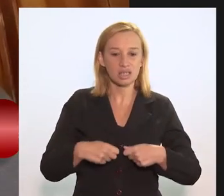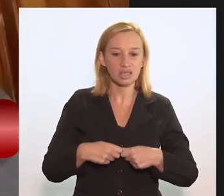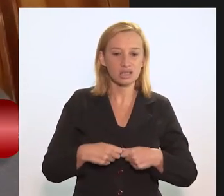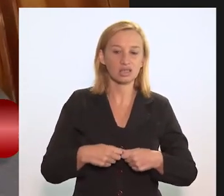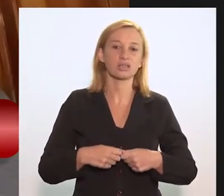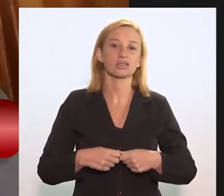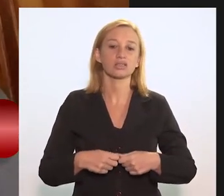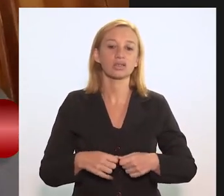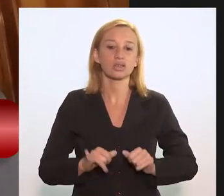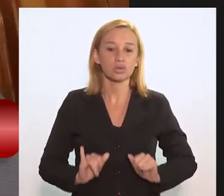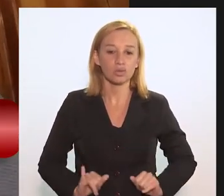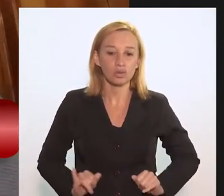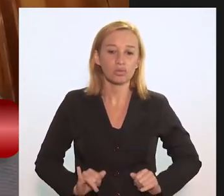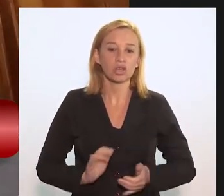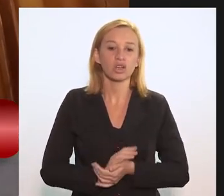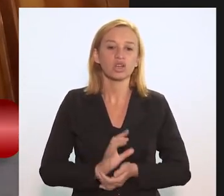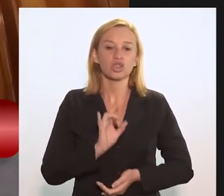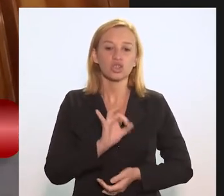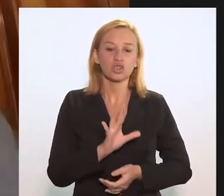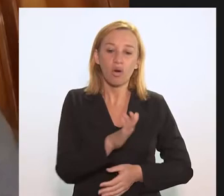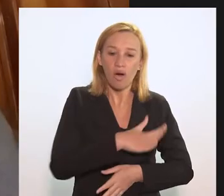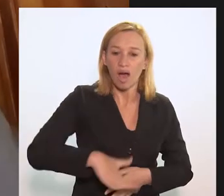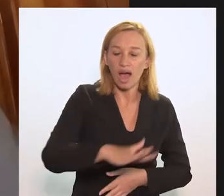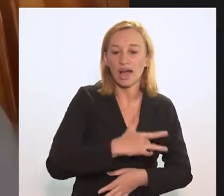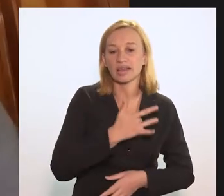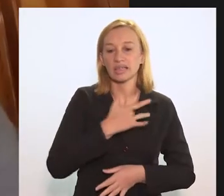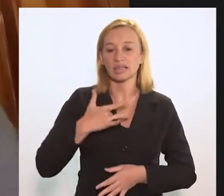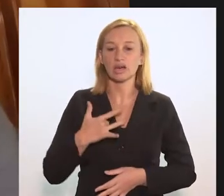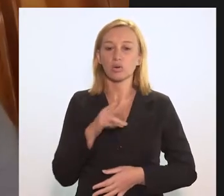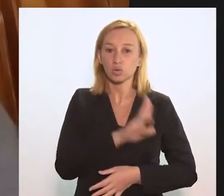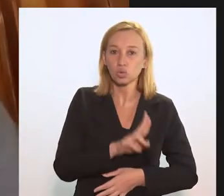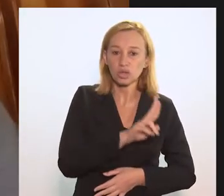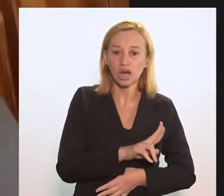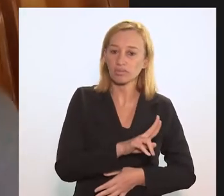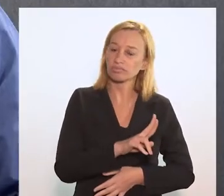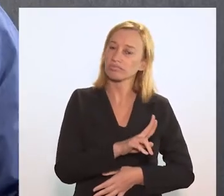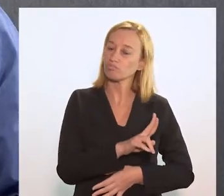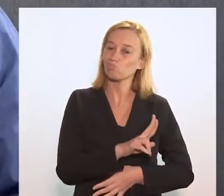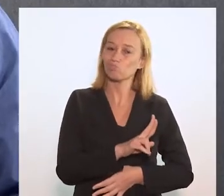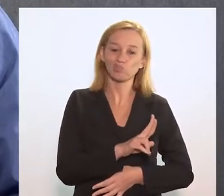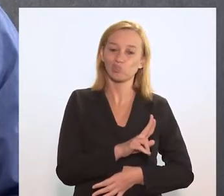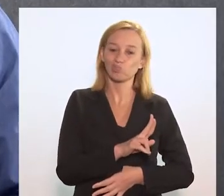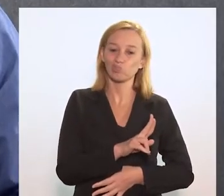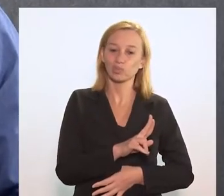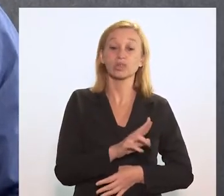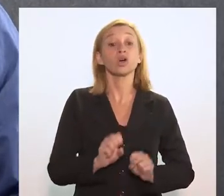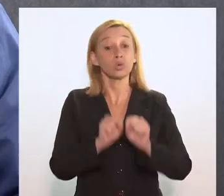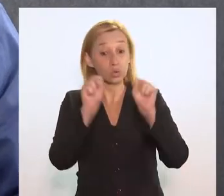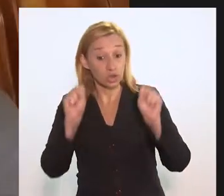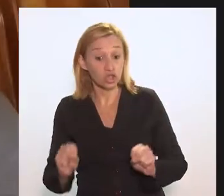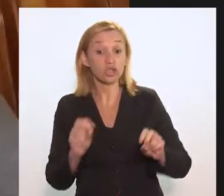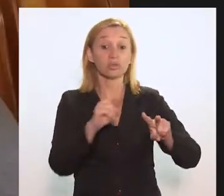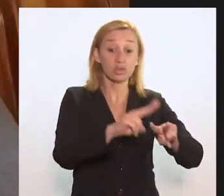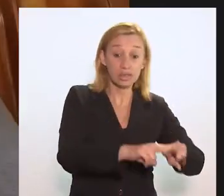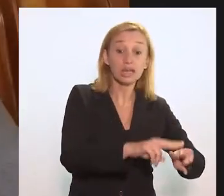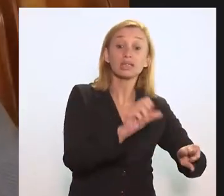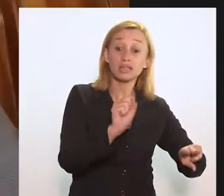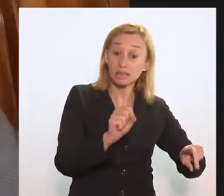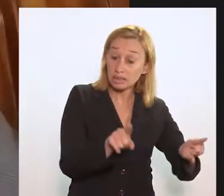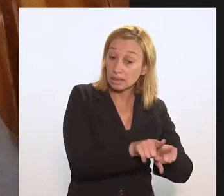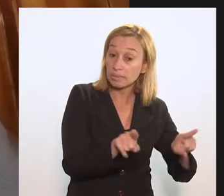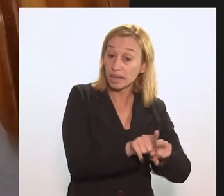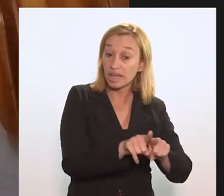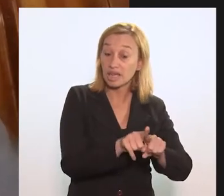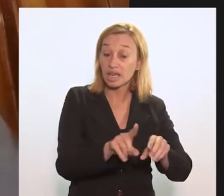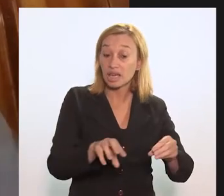interseuterialidade. Não basta só o campo da saúde, modernizar o campo da saúde, os atores da saúde, o sistema de saúde. tem que também envolver